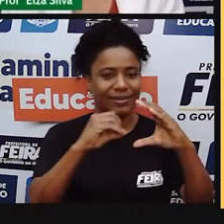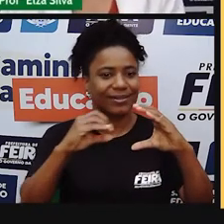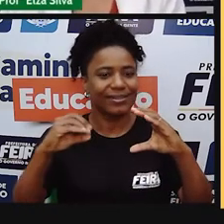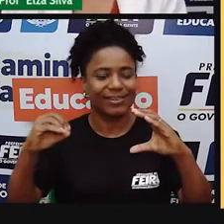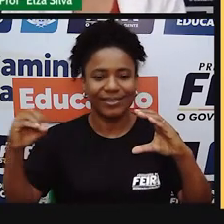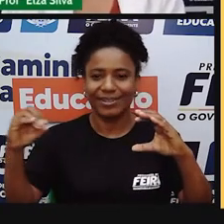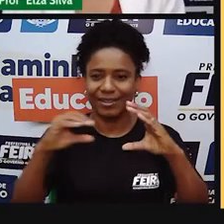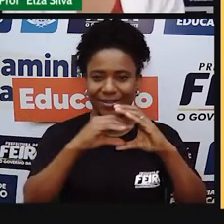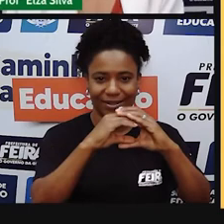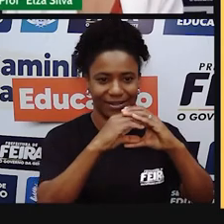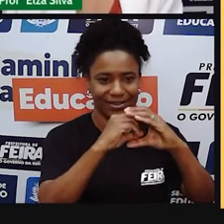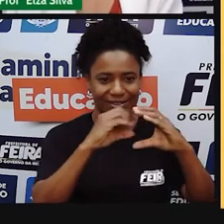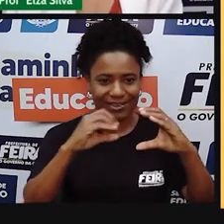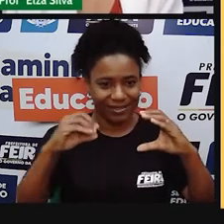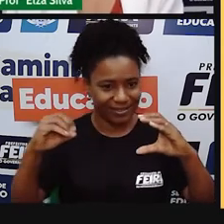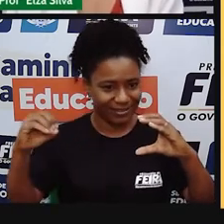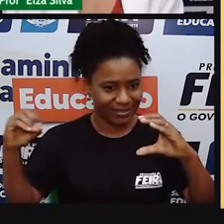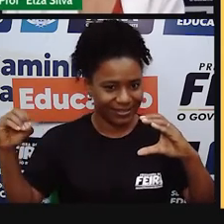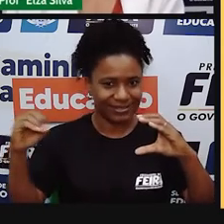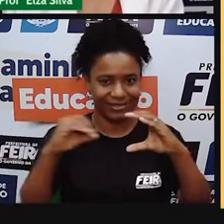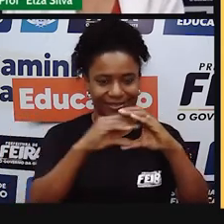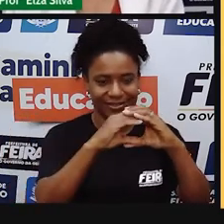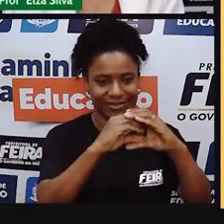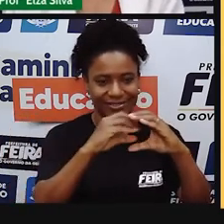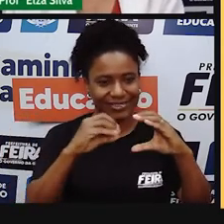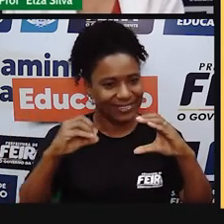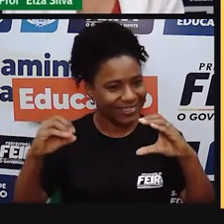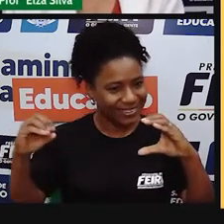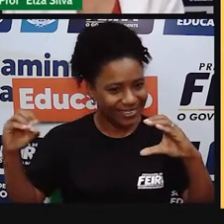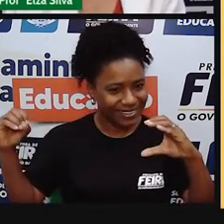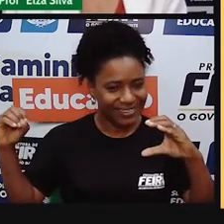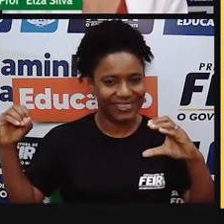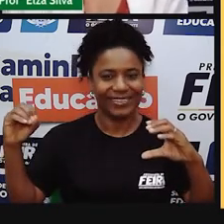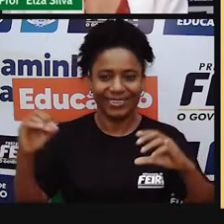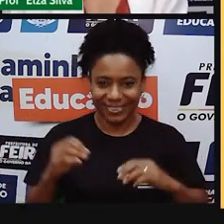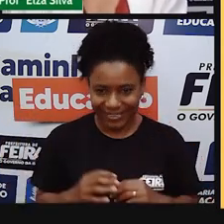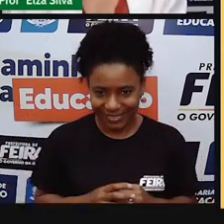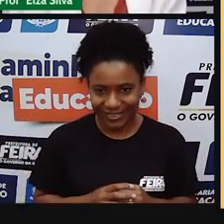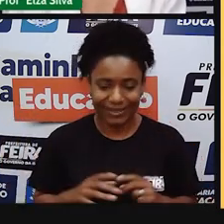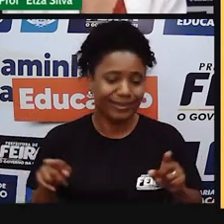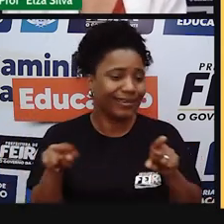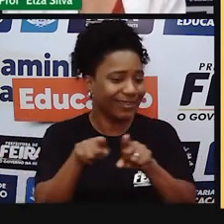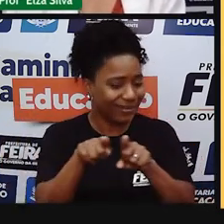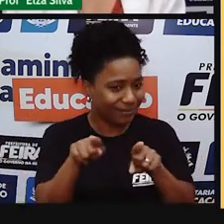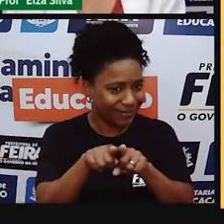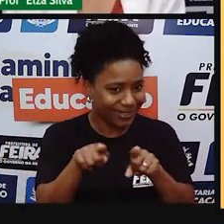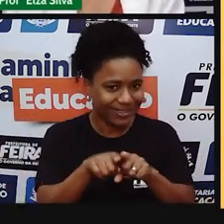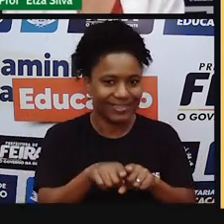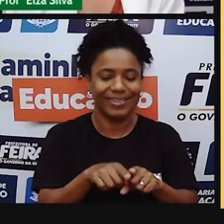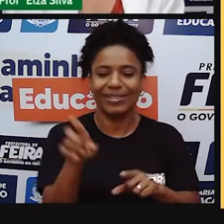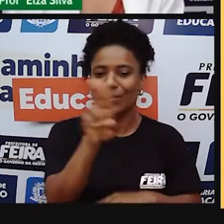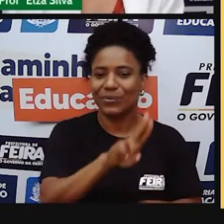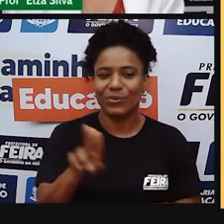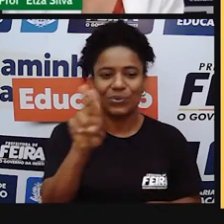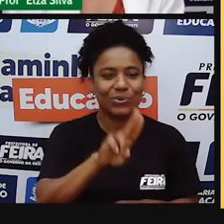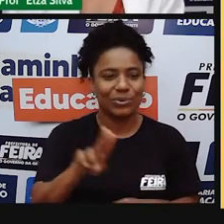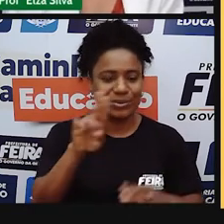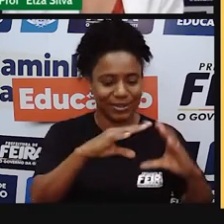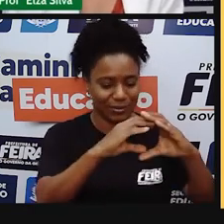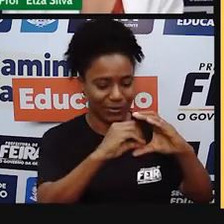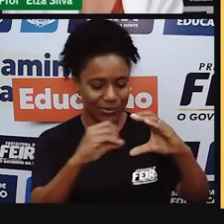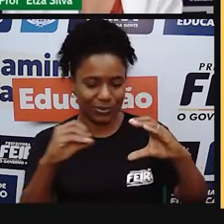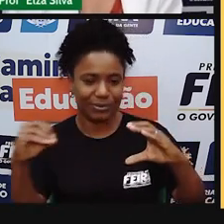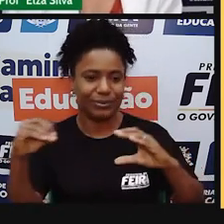emoticons, ou como a gente chama aqui, emoticons, eles também são utilizados